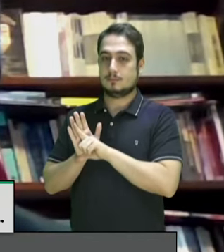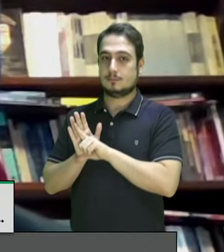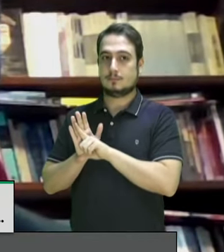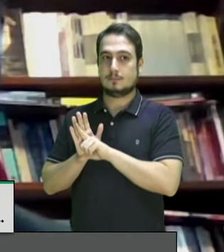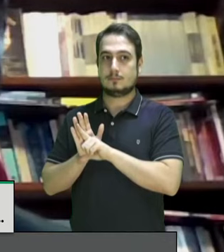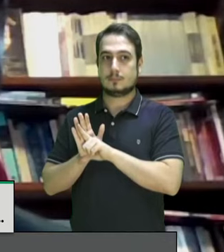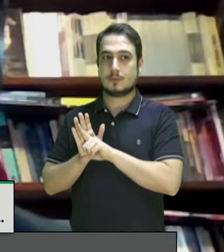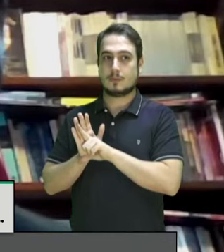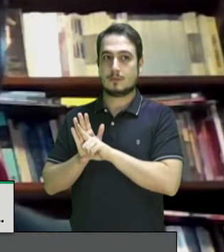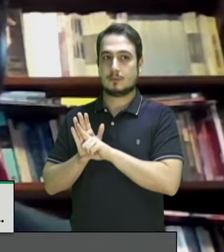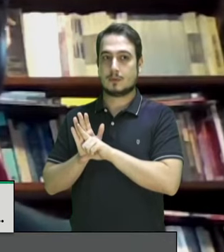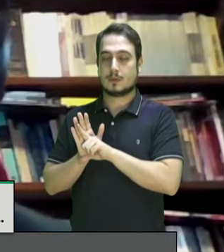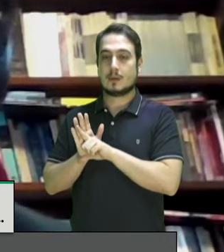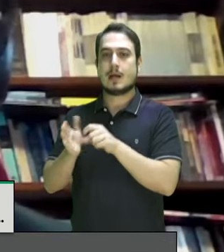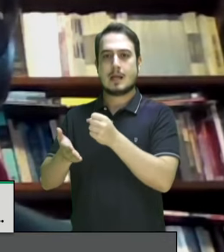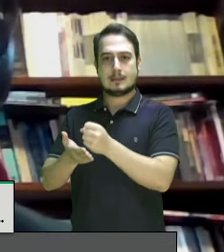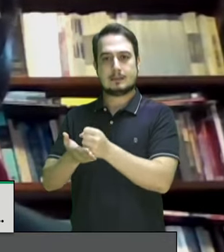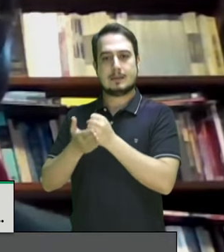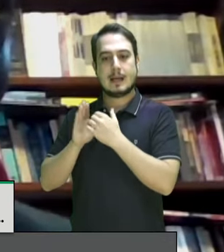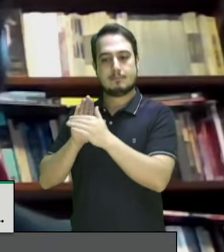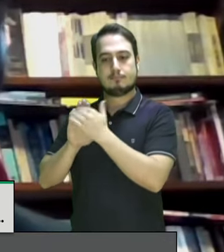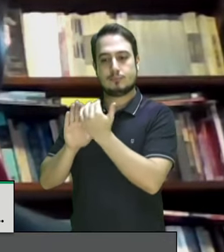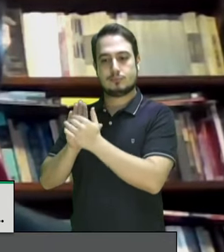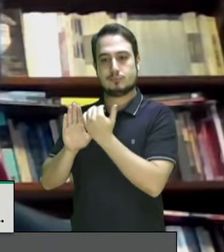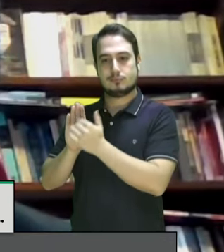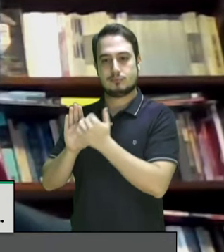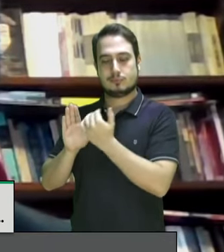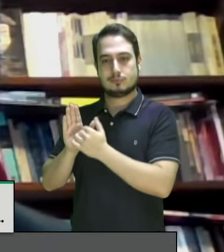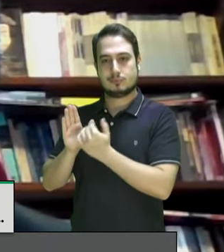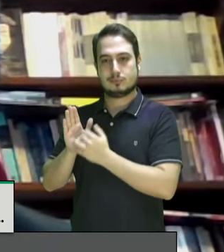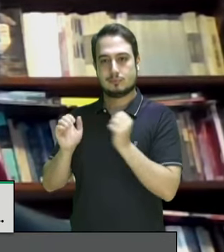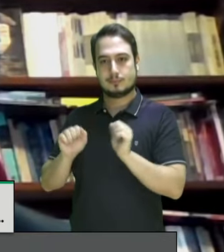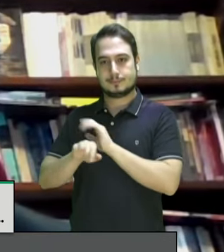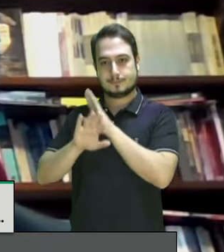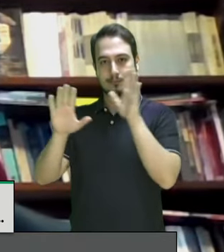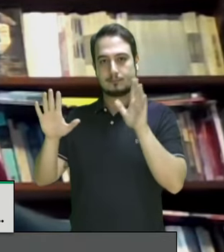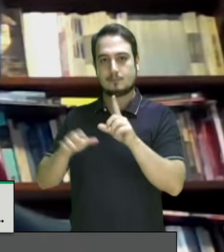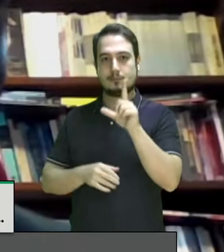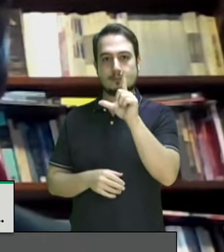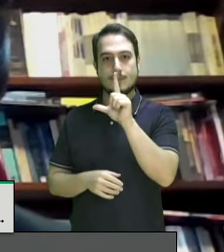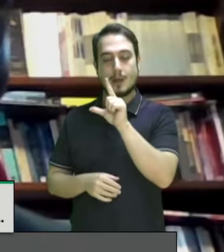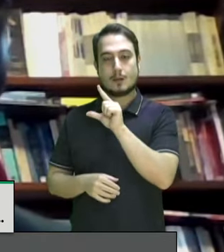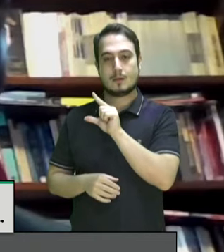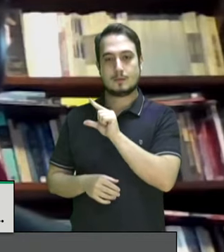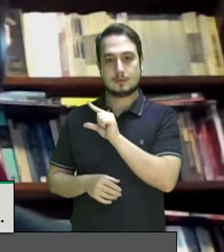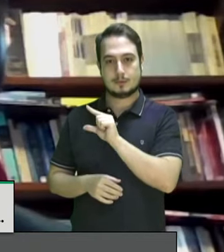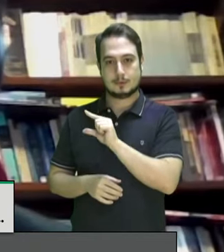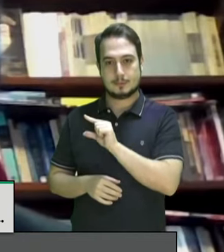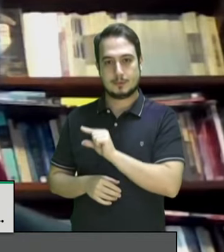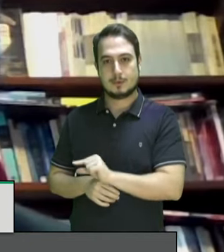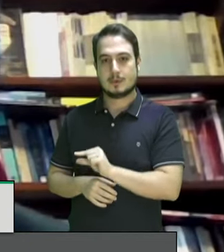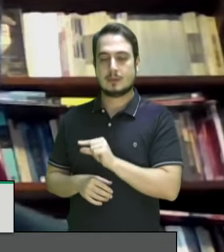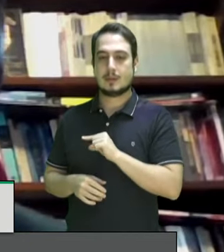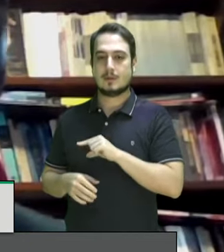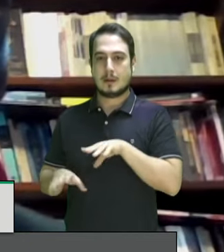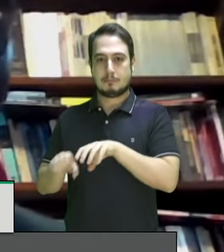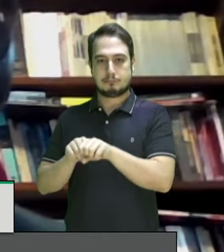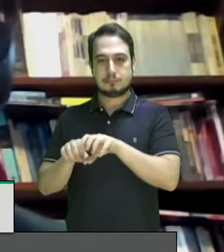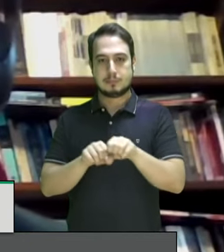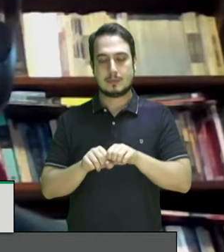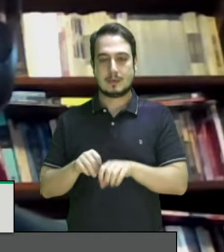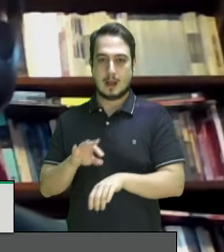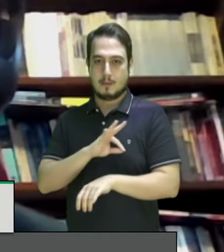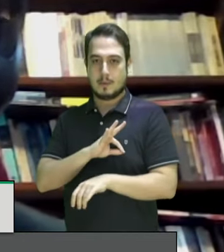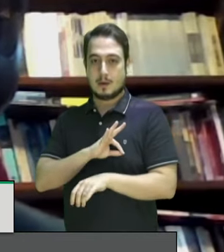que minimamente traz princípios e diretrizes claras para redução da detalhidade policial mas esses